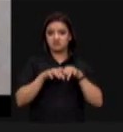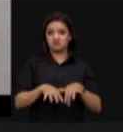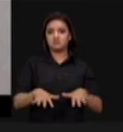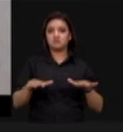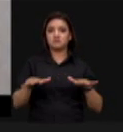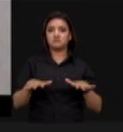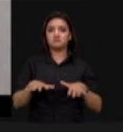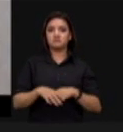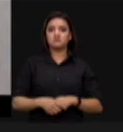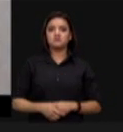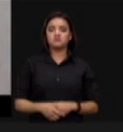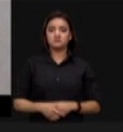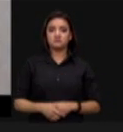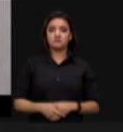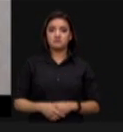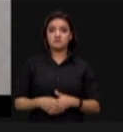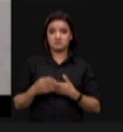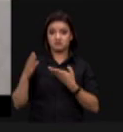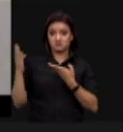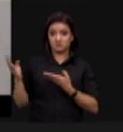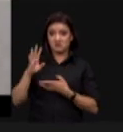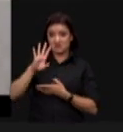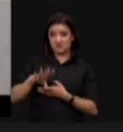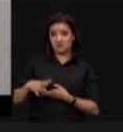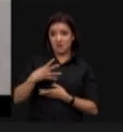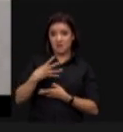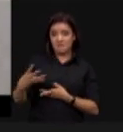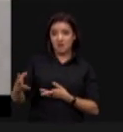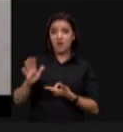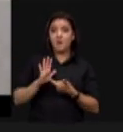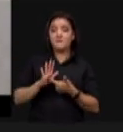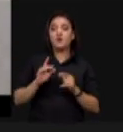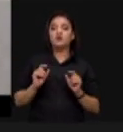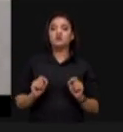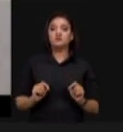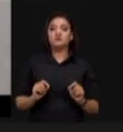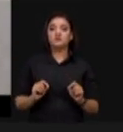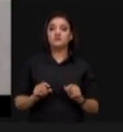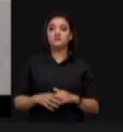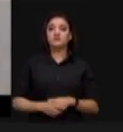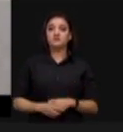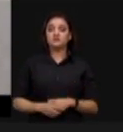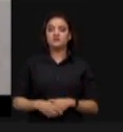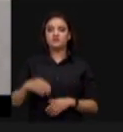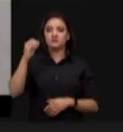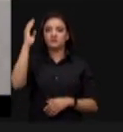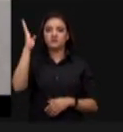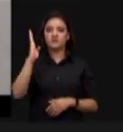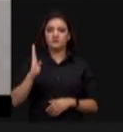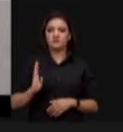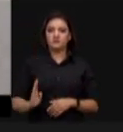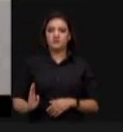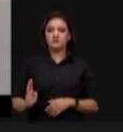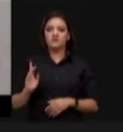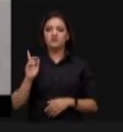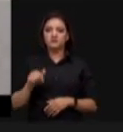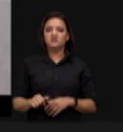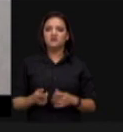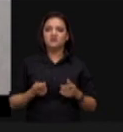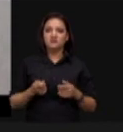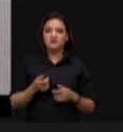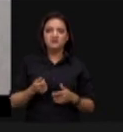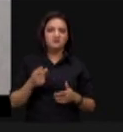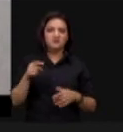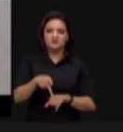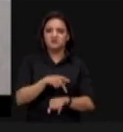consistente um pouquinho. Esse quadro mostra o seguinte, senhor ministro. O Brasil foi um dos pouquíssimos países do mundo que